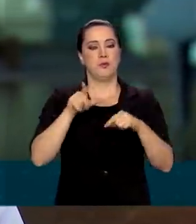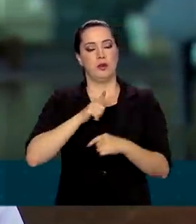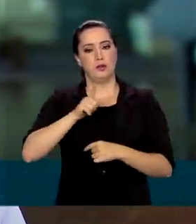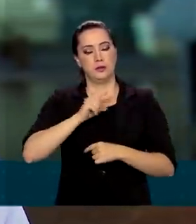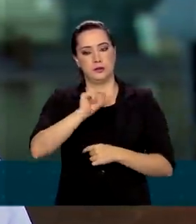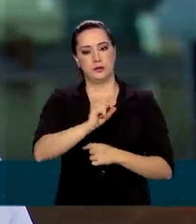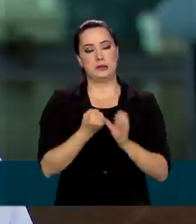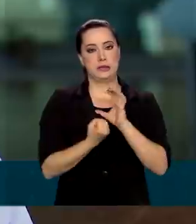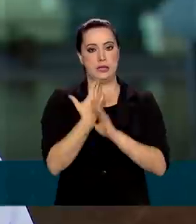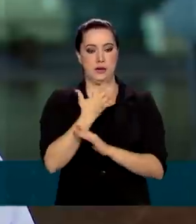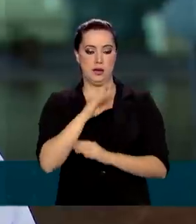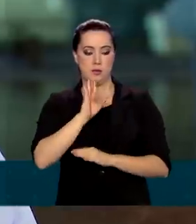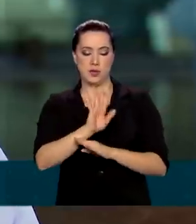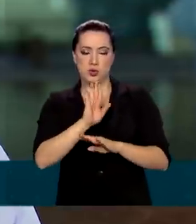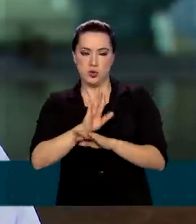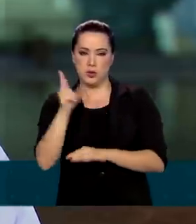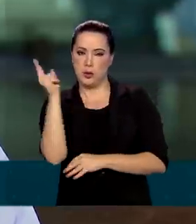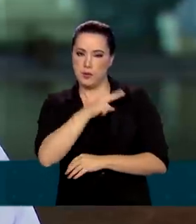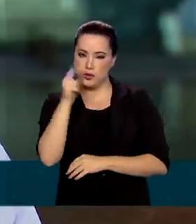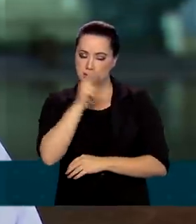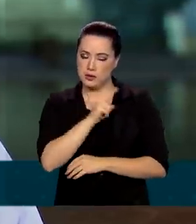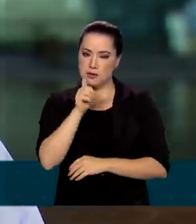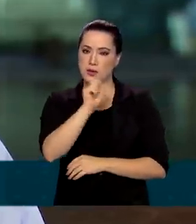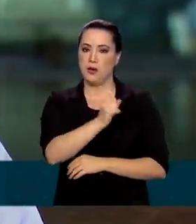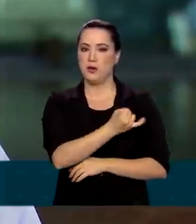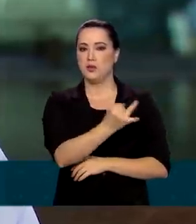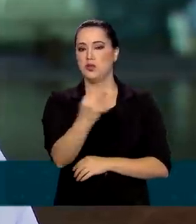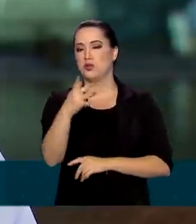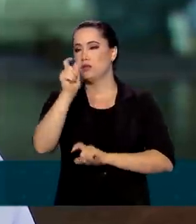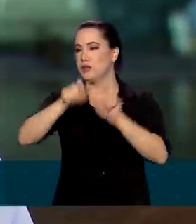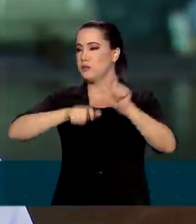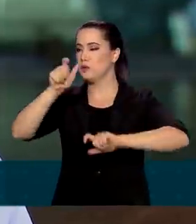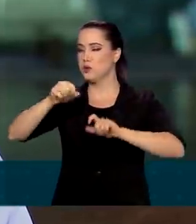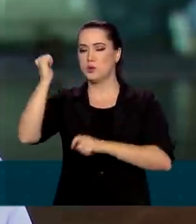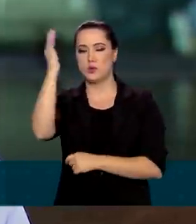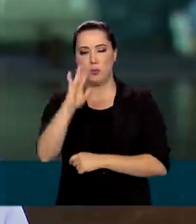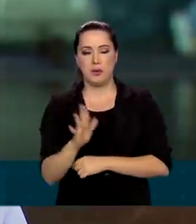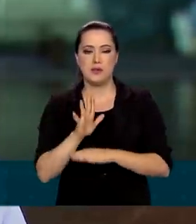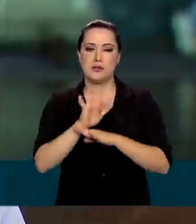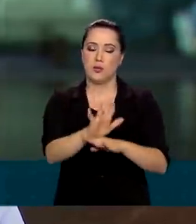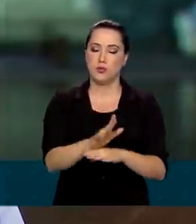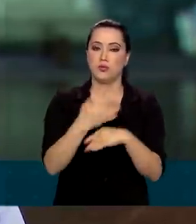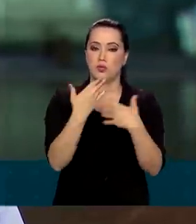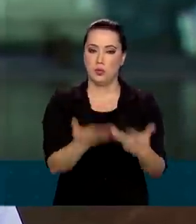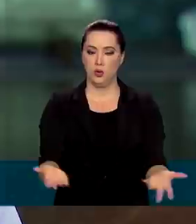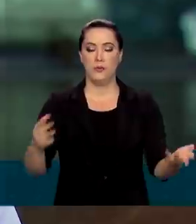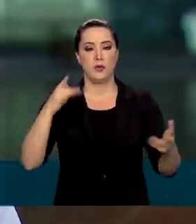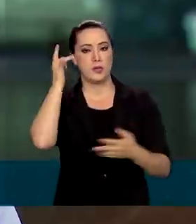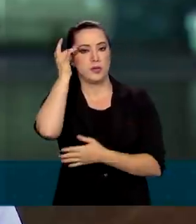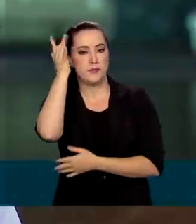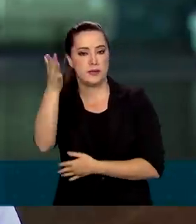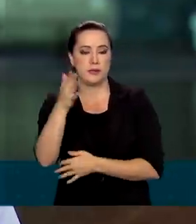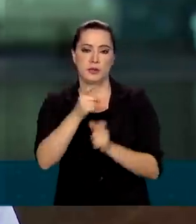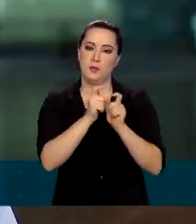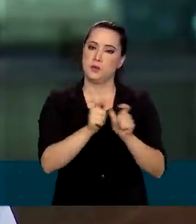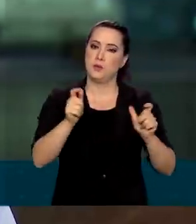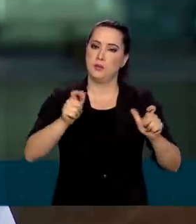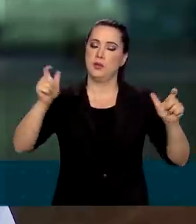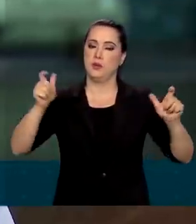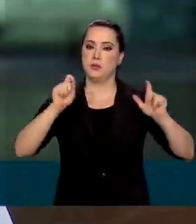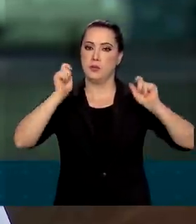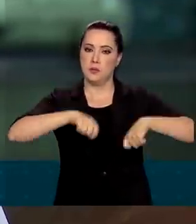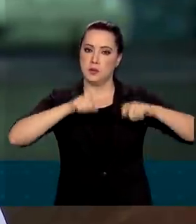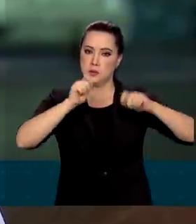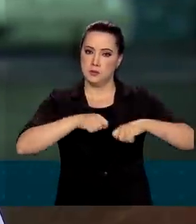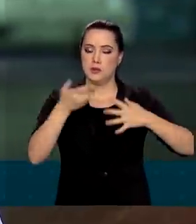Instituímos o auxílio emergencial, que ajudou milhões de famílias. Facilitamos e ampliamos o crédito